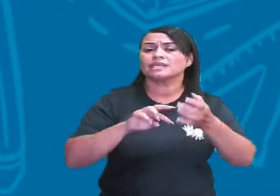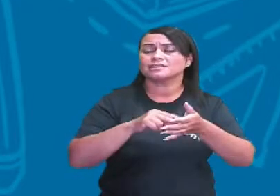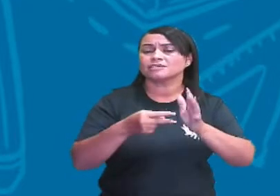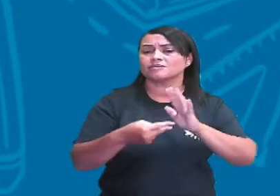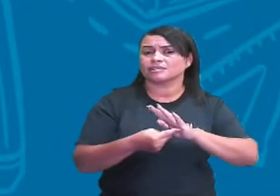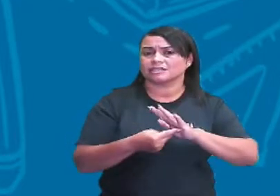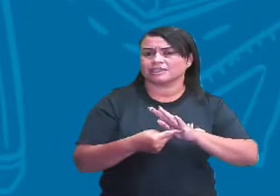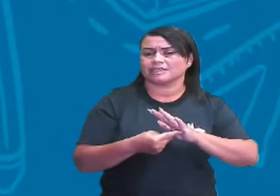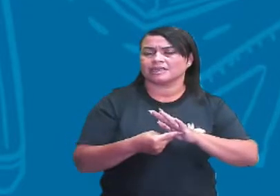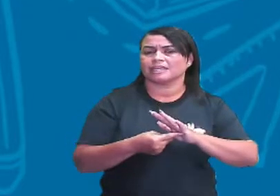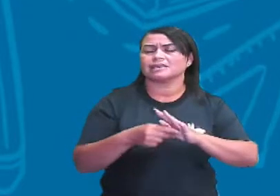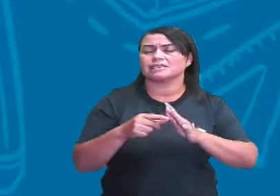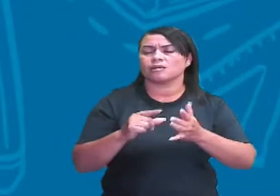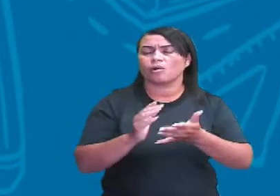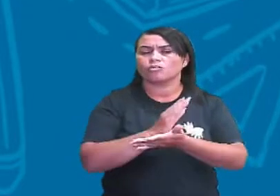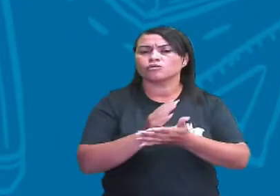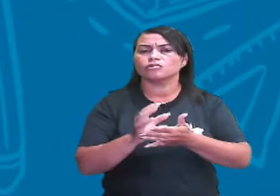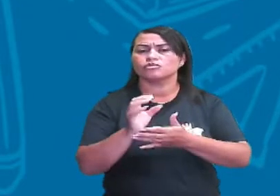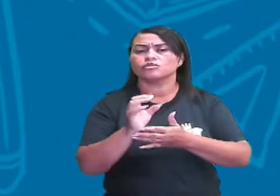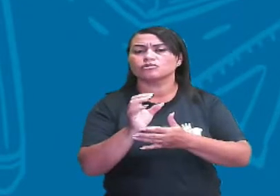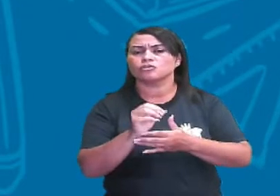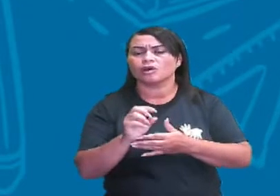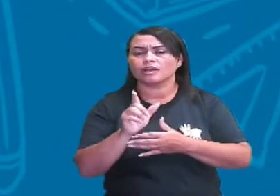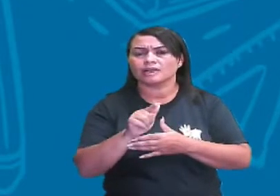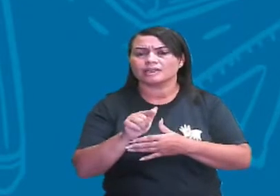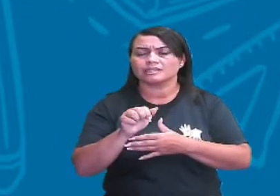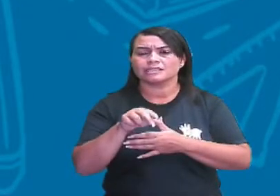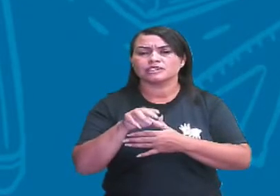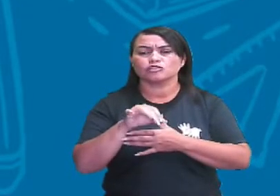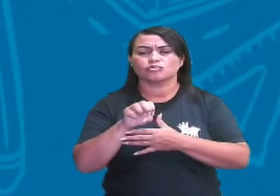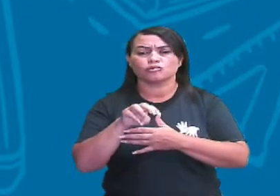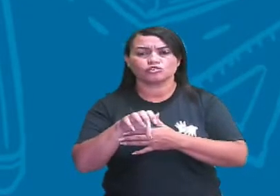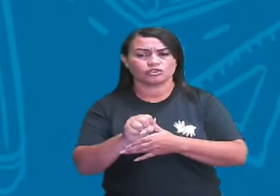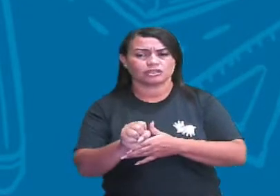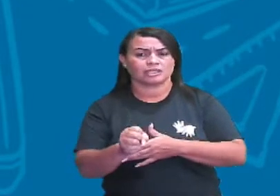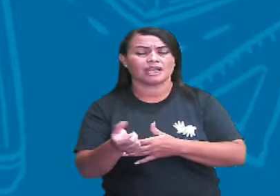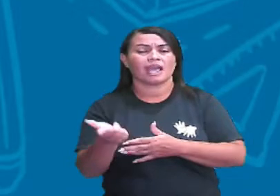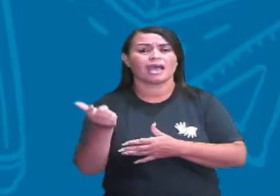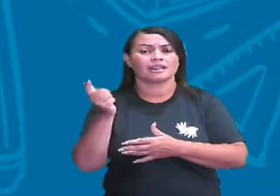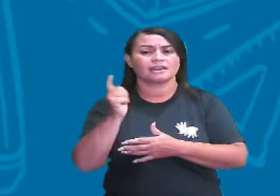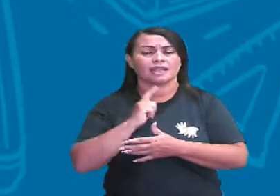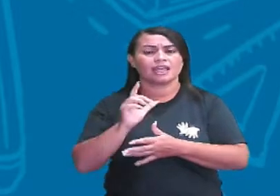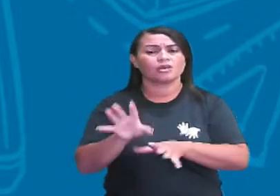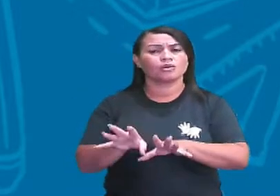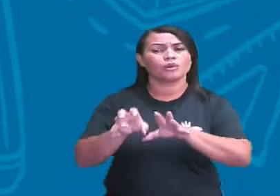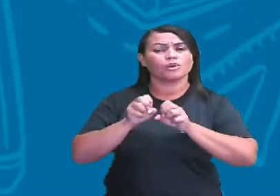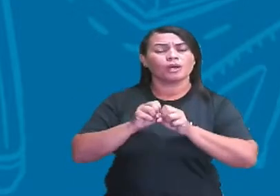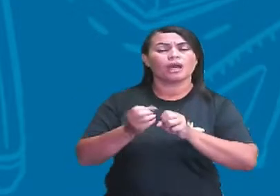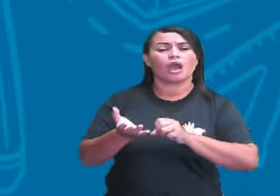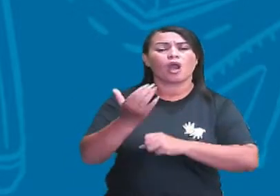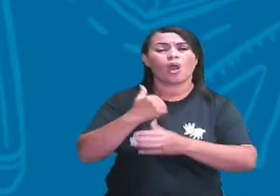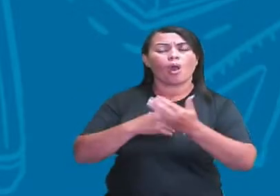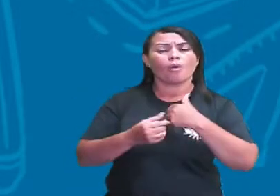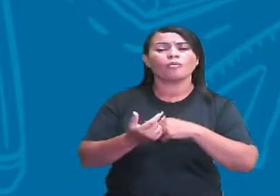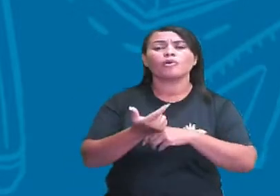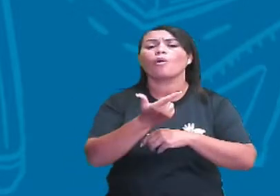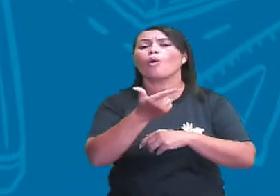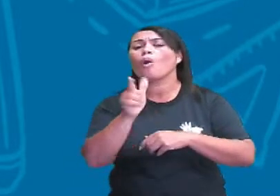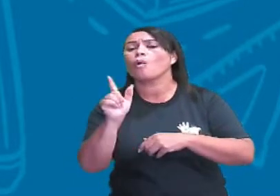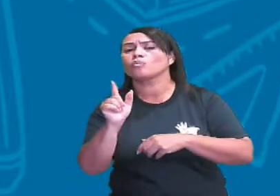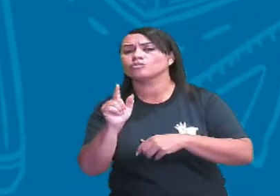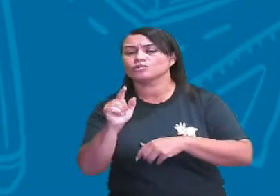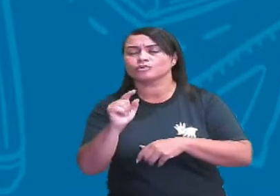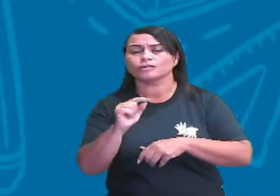organismos que recebem, que necessitam alimentar-se de outros organismos.